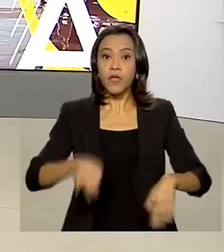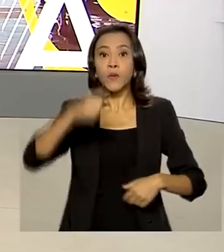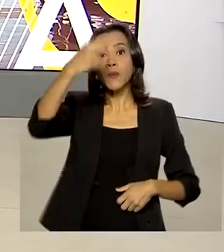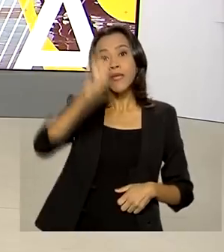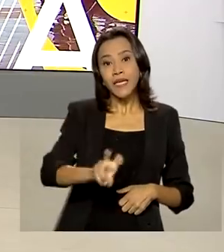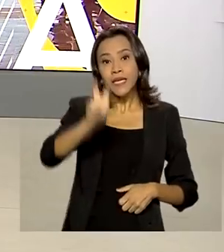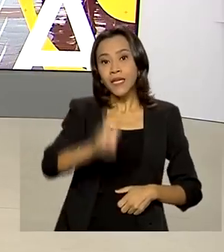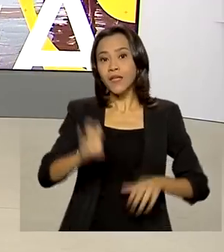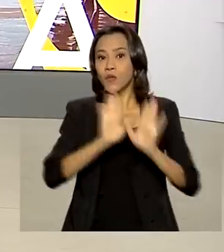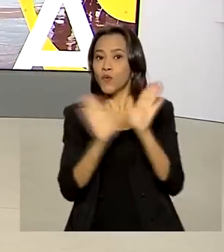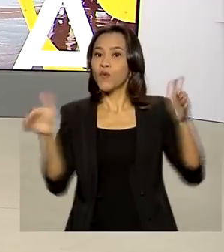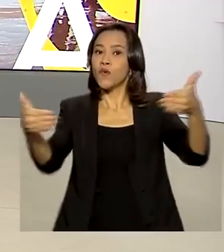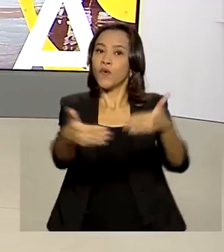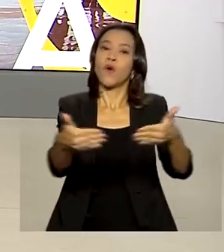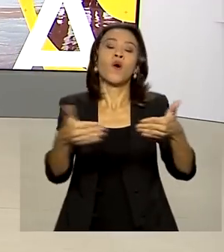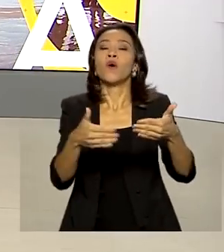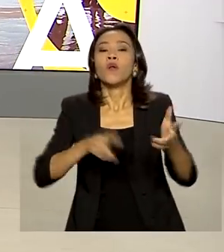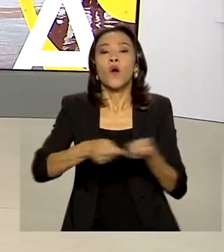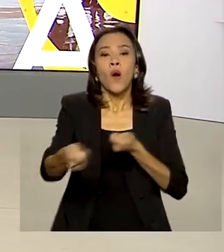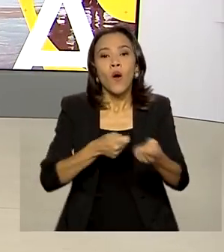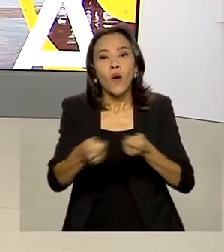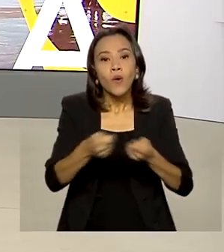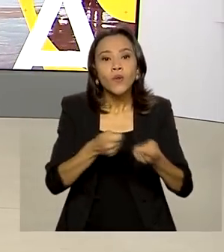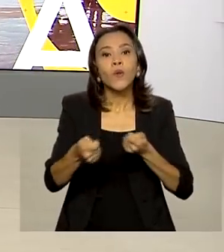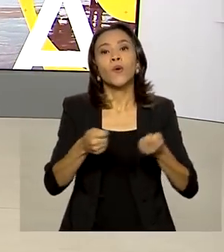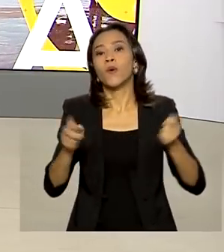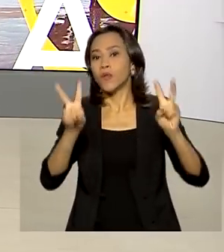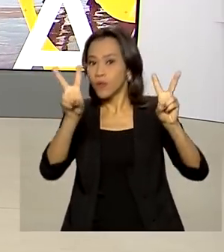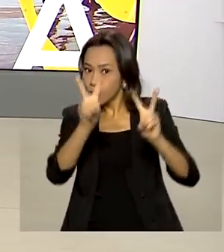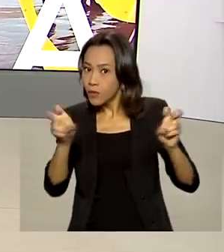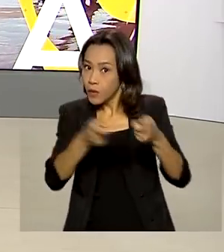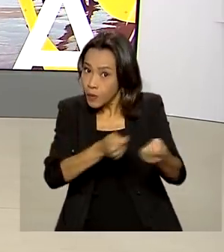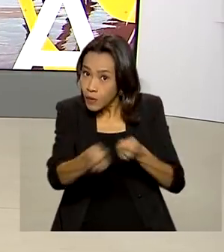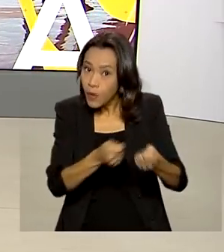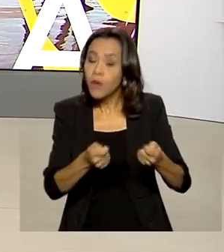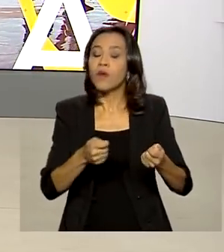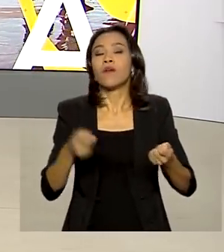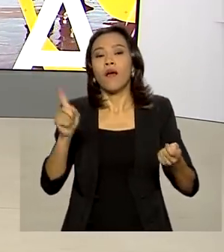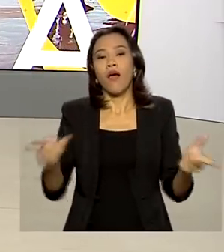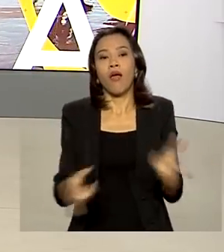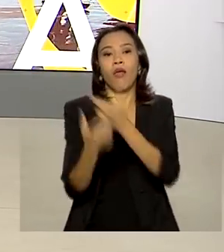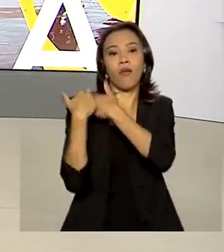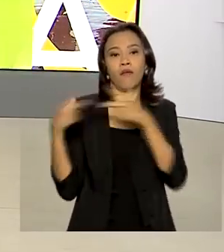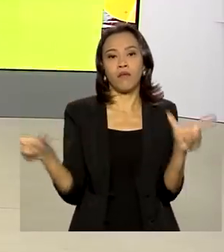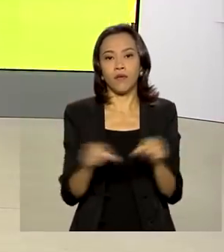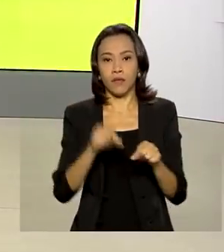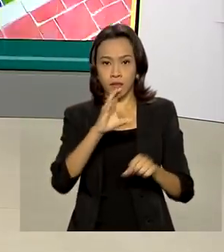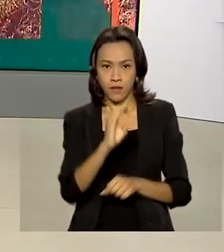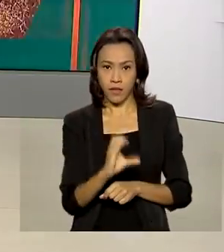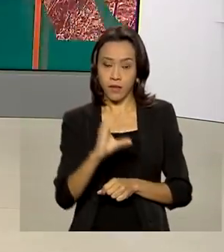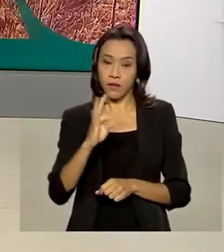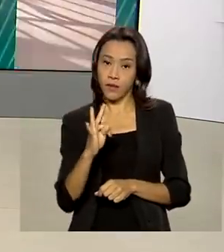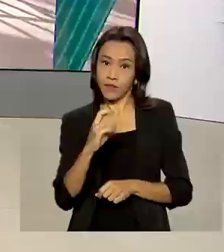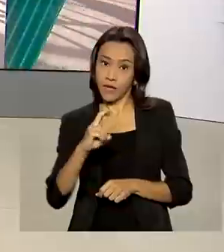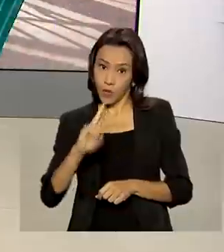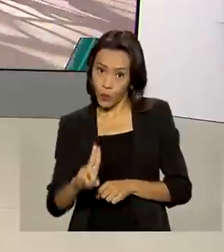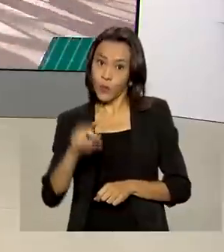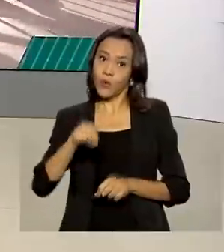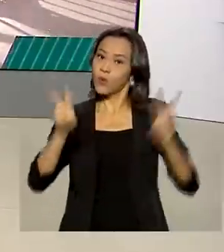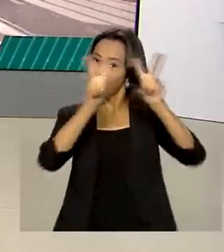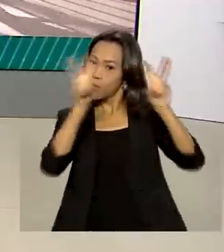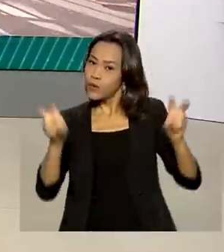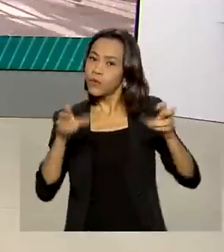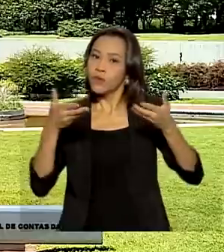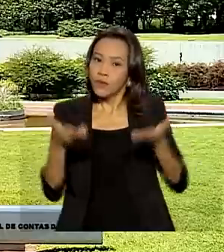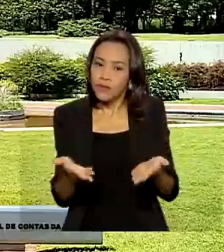Controle, organizado pelo Tribunal de Contas da União. Nesta edição, foi discutido o setor educacional do país depois da Covid-19.